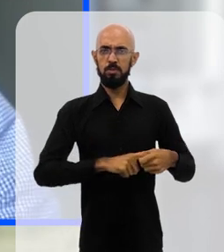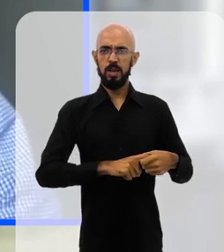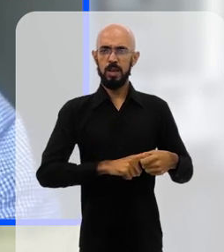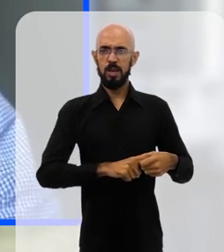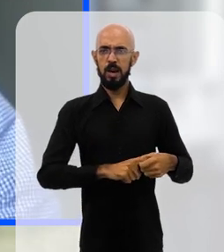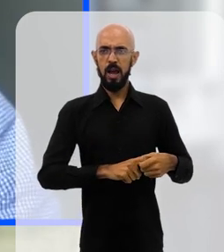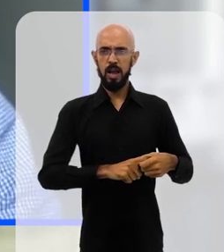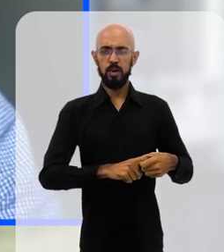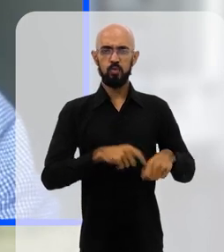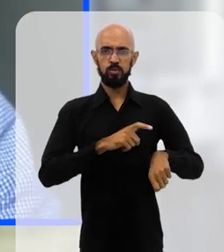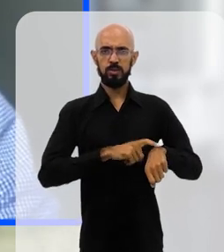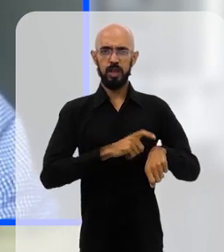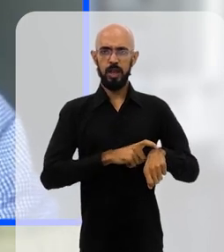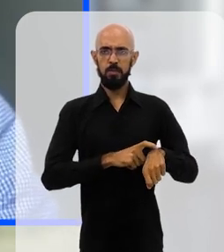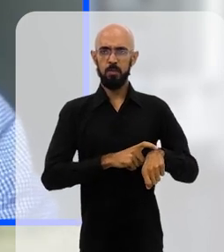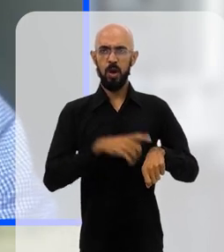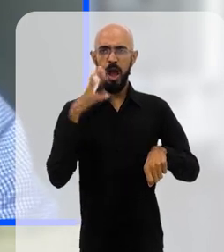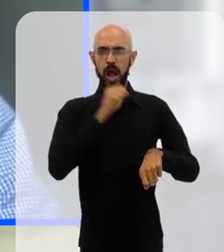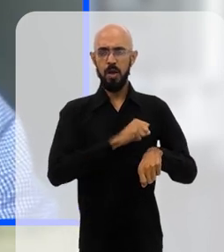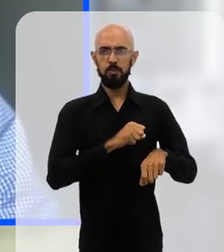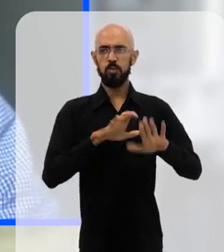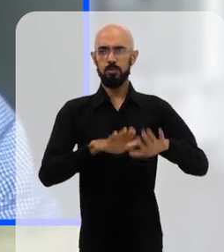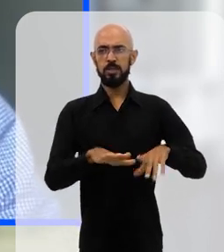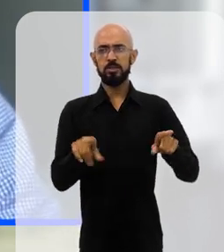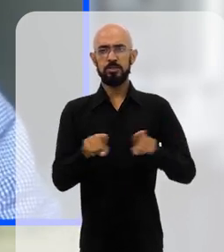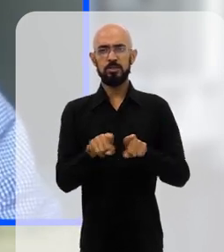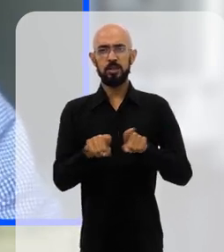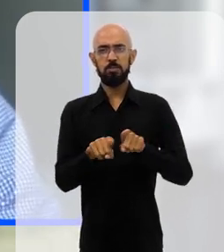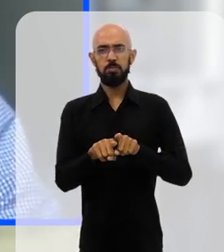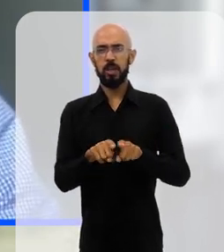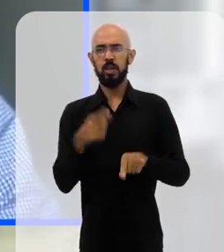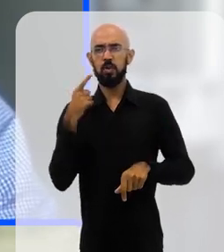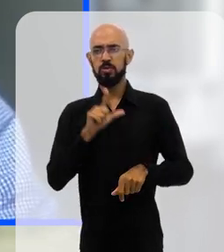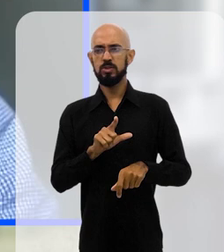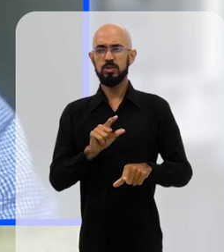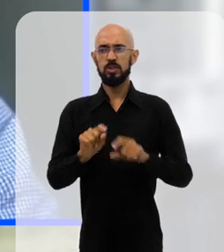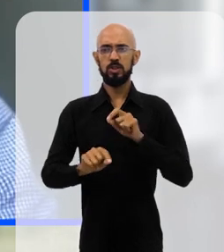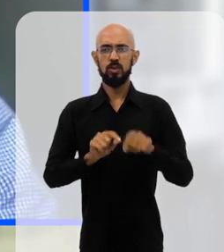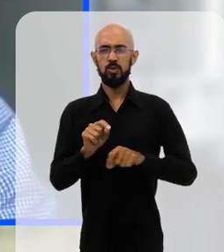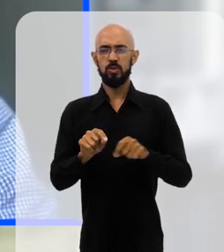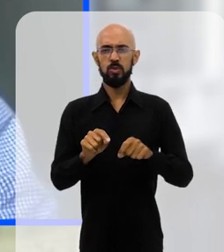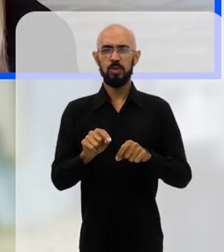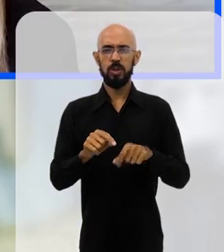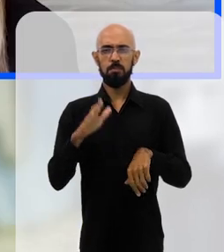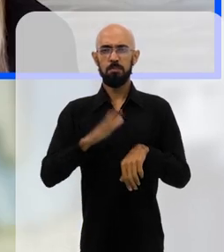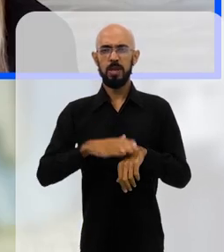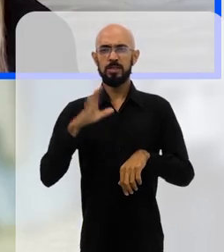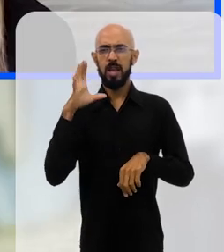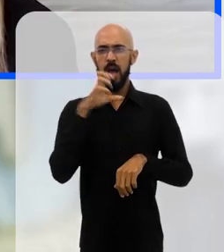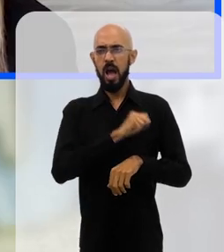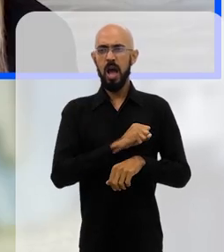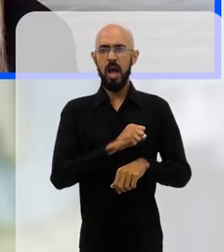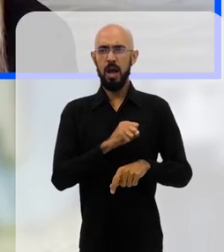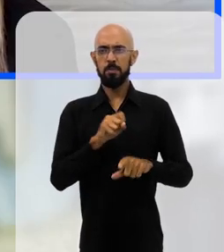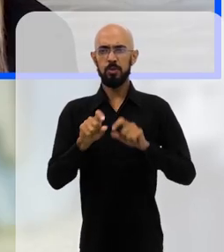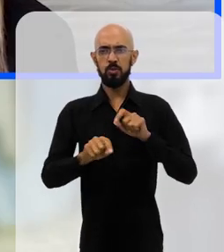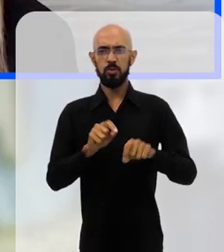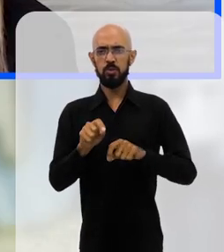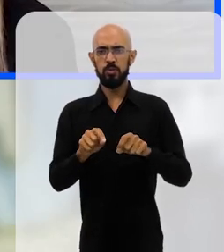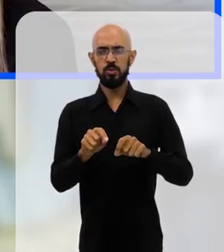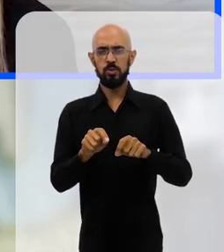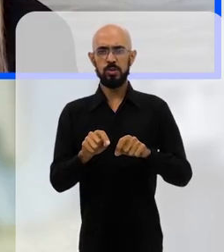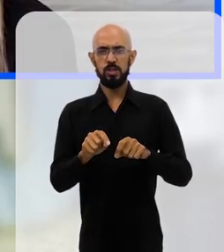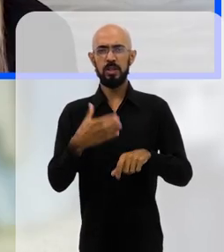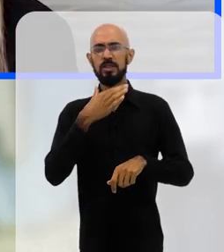recorde, e a gente fala um pouco a respeito disso no relatório, como a recuperação dos super ricos, ela foi ainda mais rápida do que o que